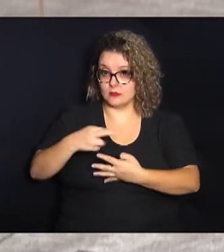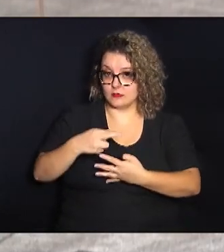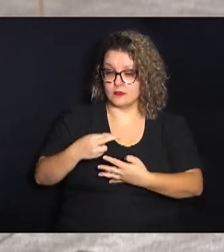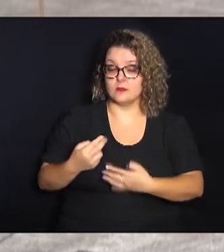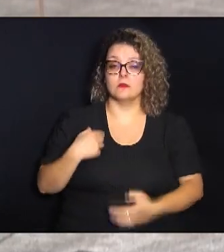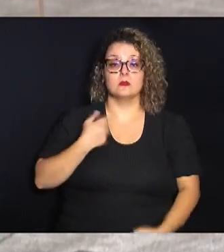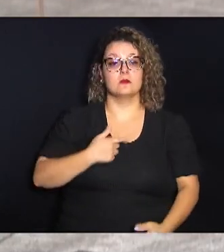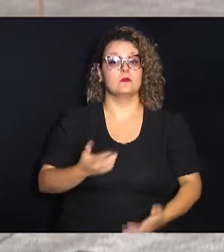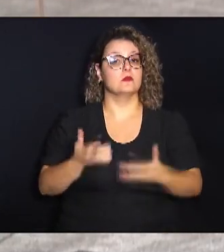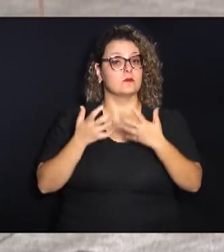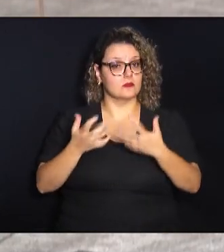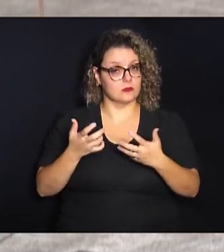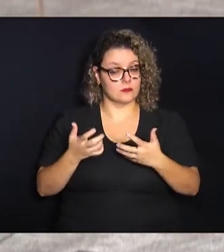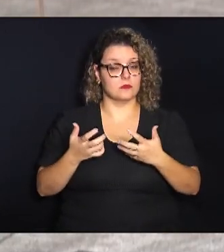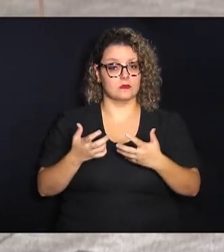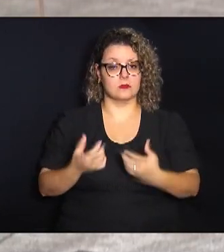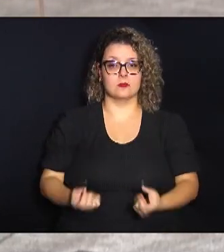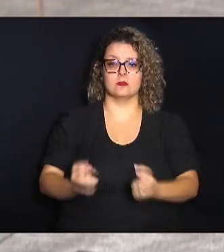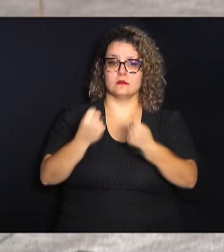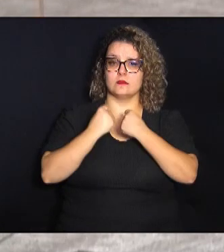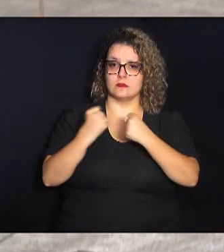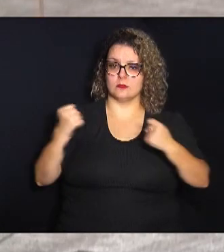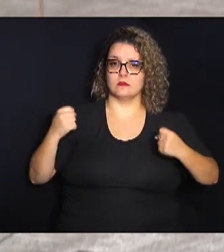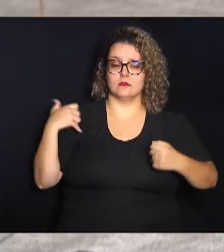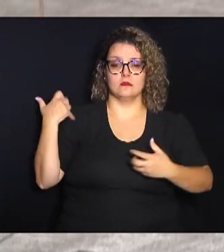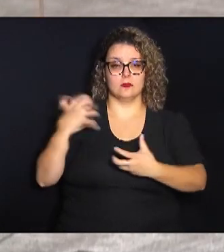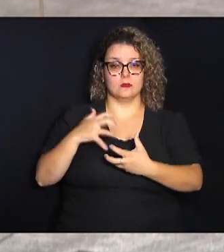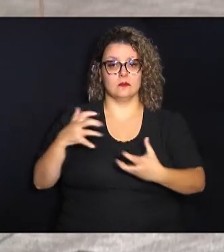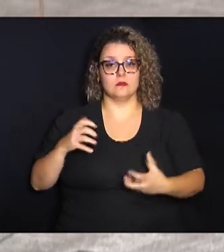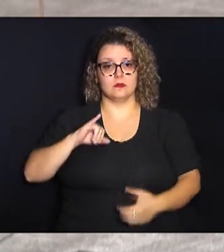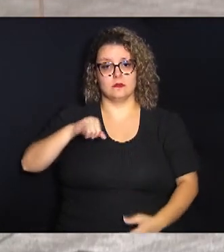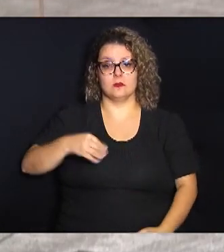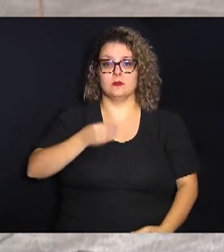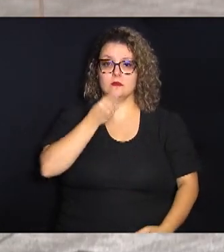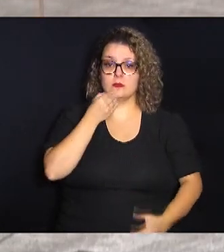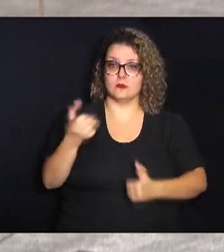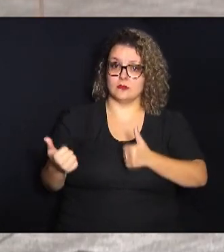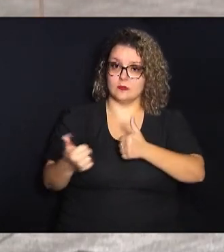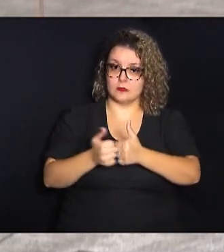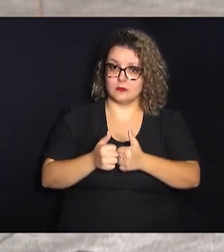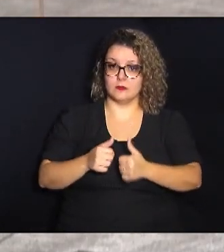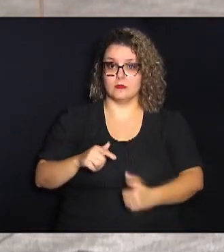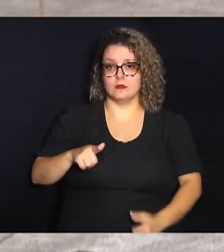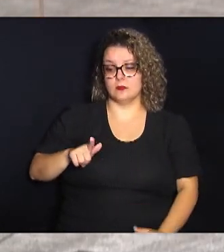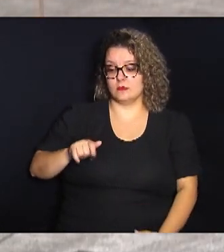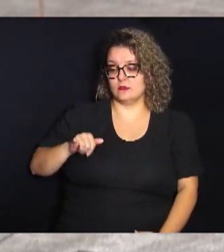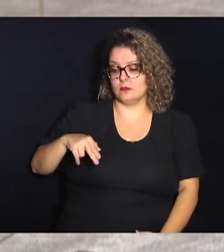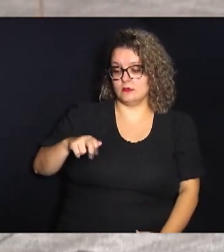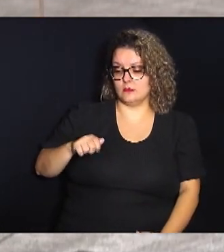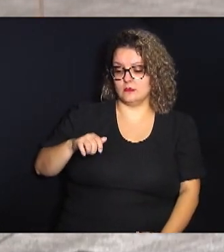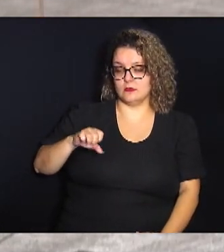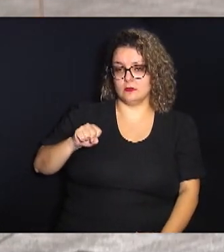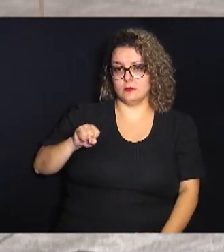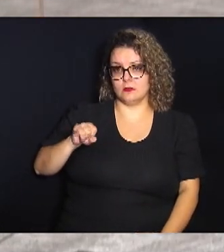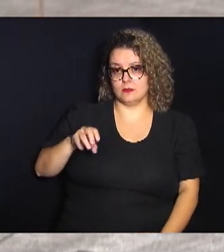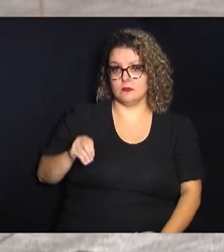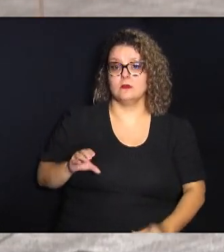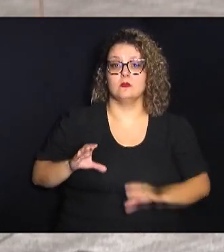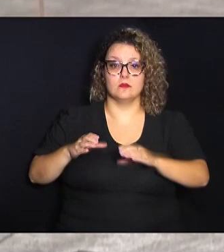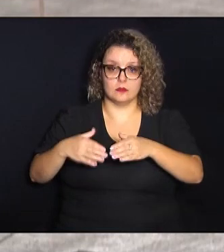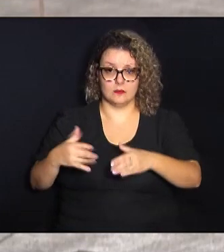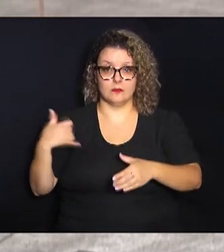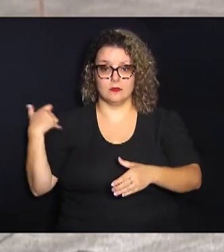pretende com a academia da terceira idade já aproveitar que está perto do ginásio ali do Jorge Mendonça onde tem um grupo da